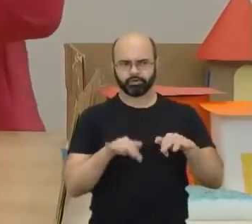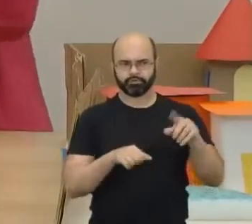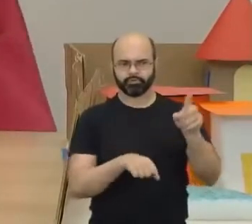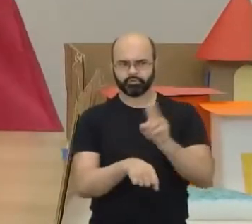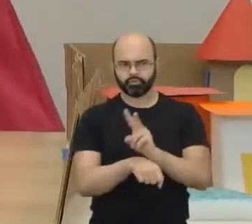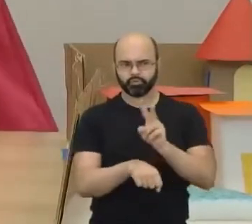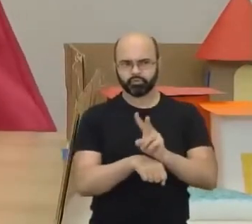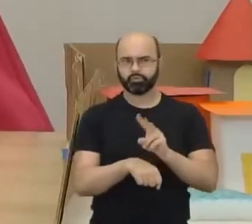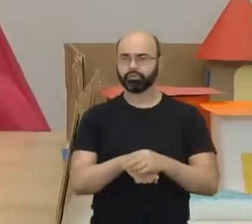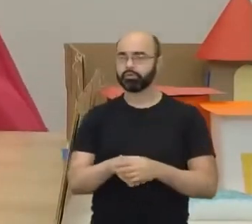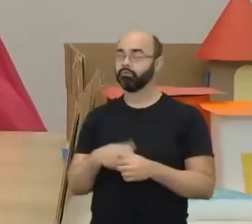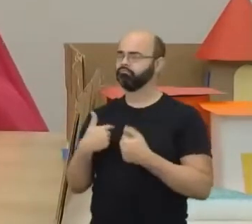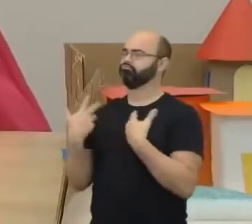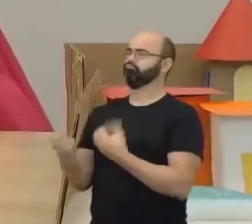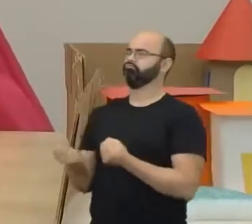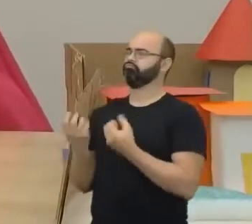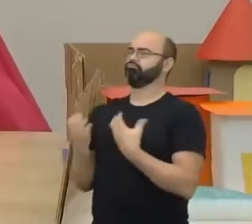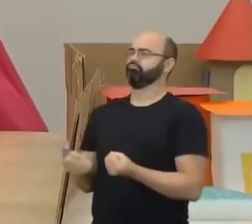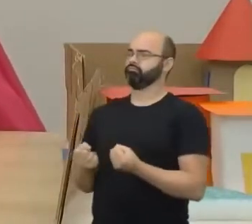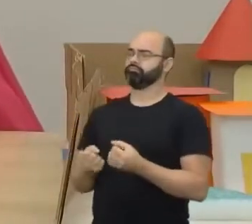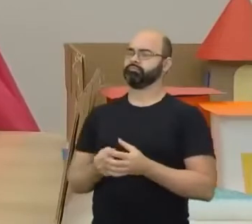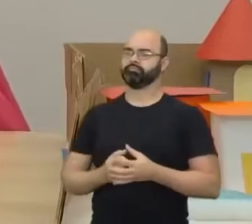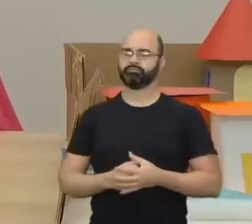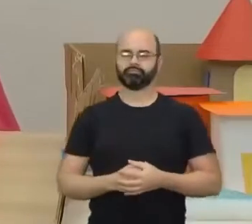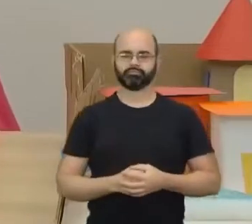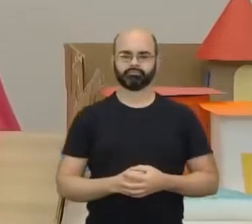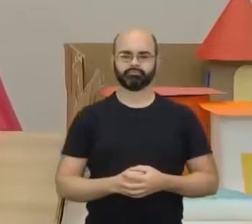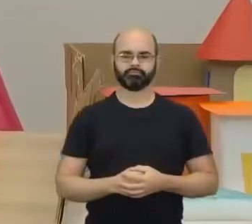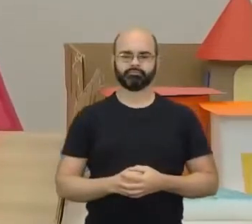Aí, ele vai aceitar. O que que vai acontecer, gente? Então, vamos lá.